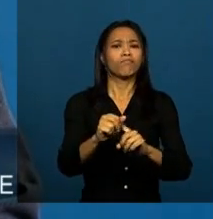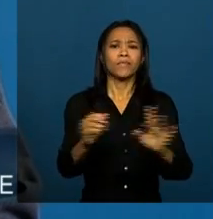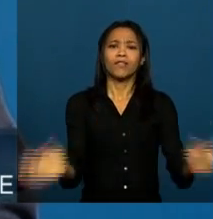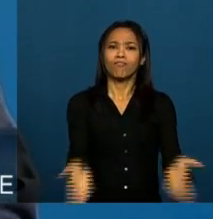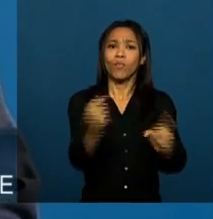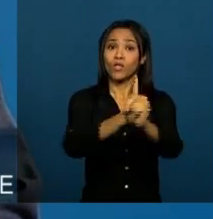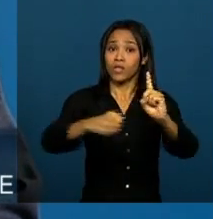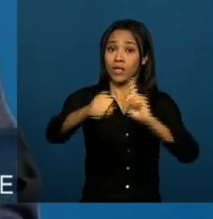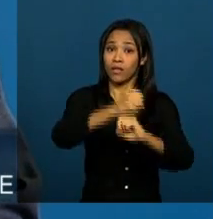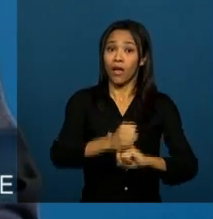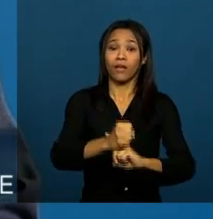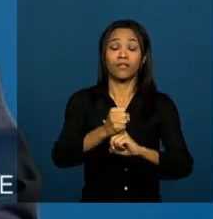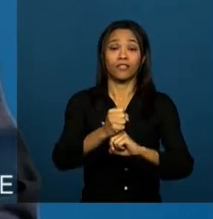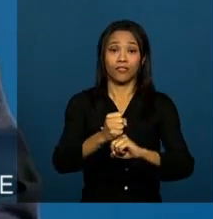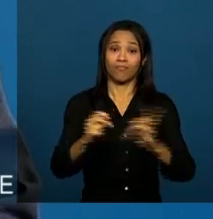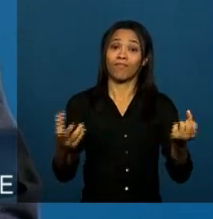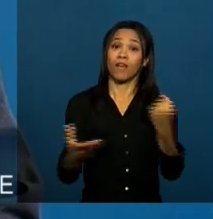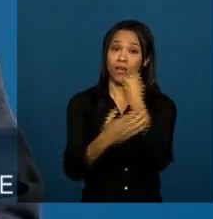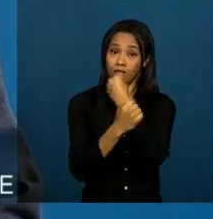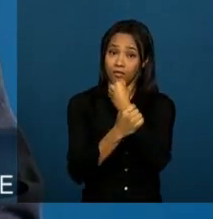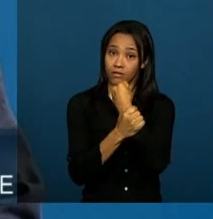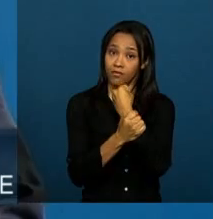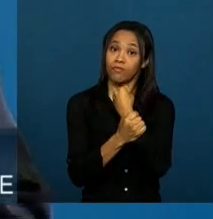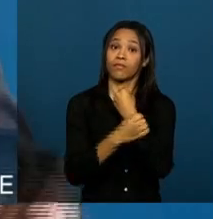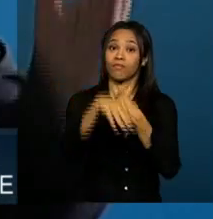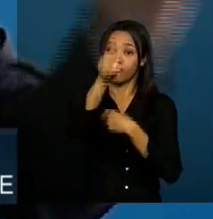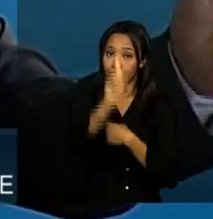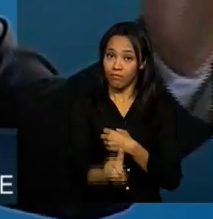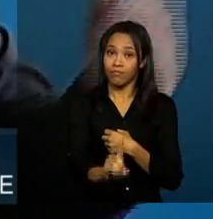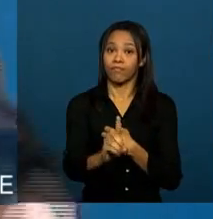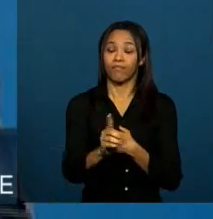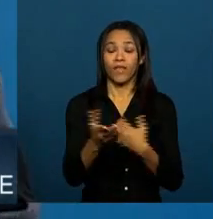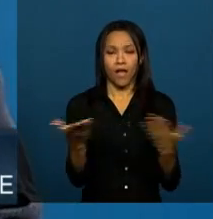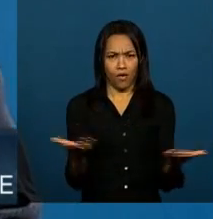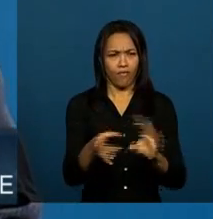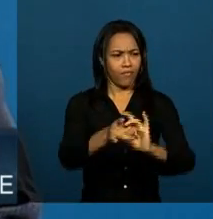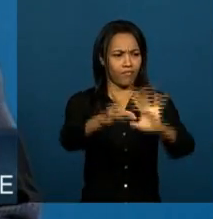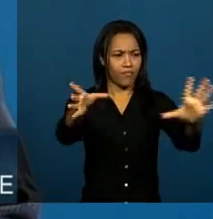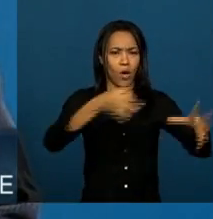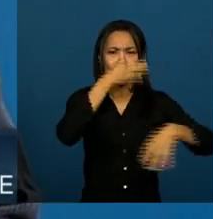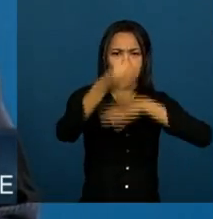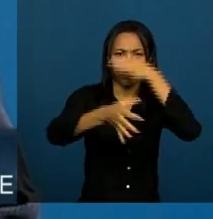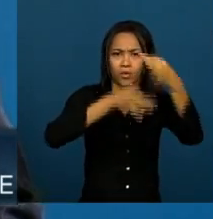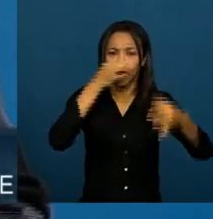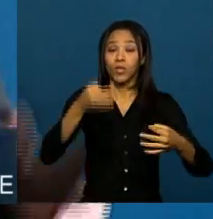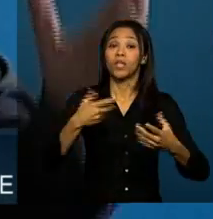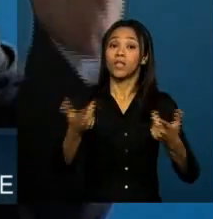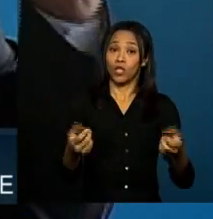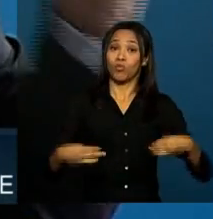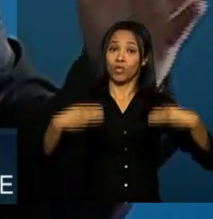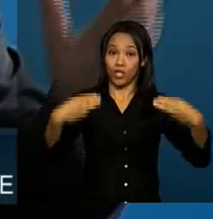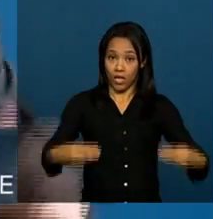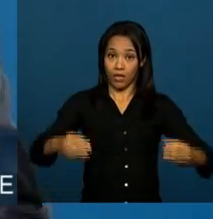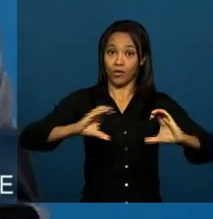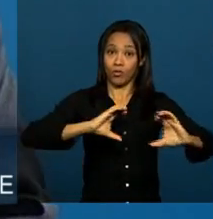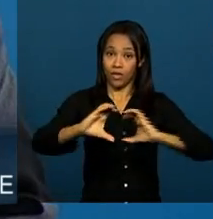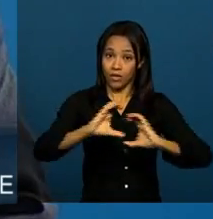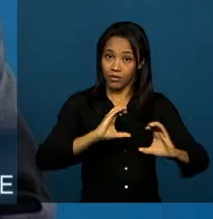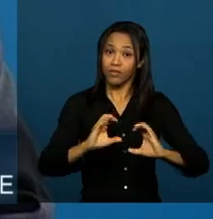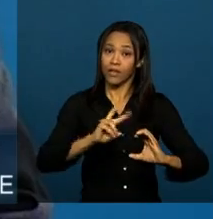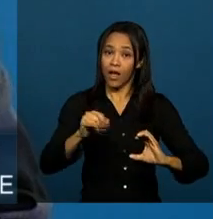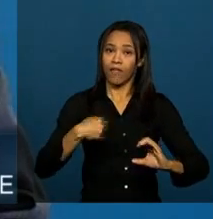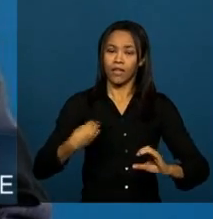onde os direitos sejam assegurados para todos. Vamos participar do debate e o Ministério das Comunicações estará atuando fortemente